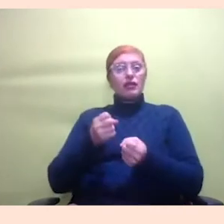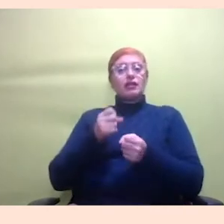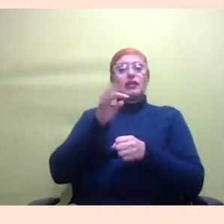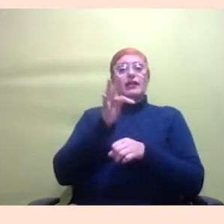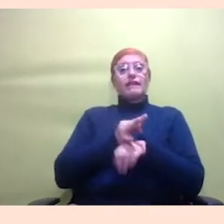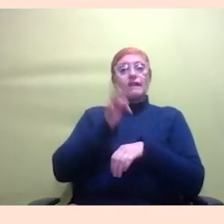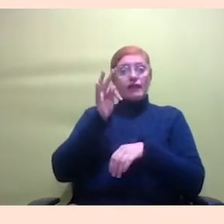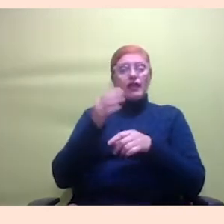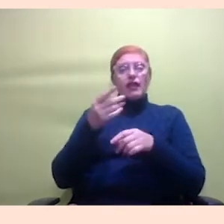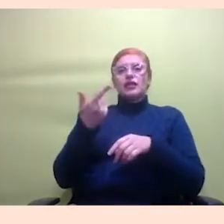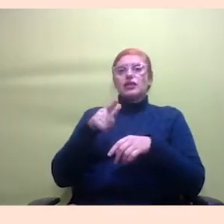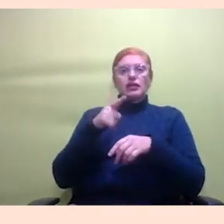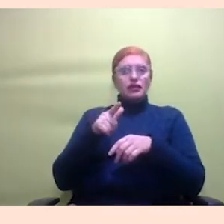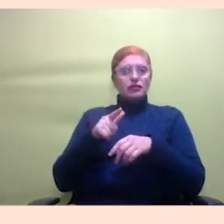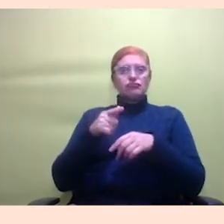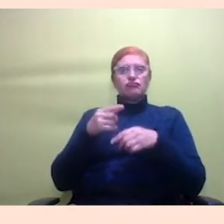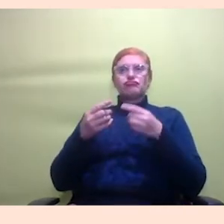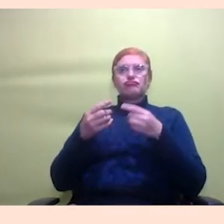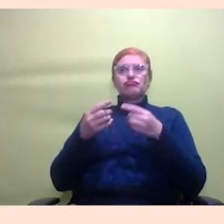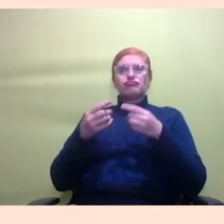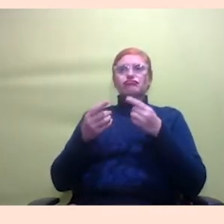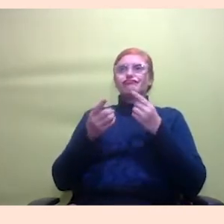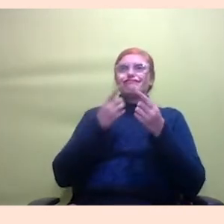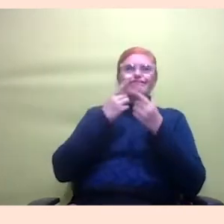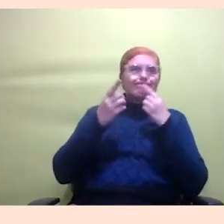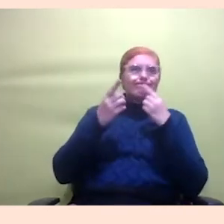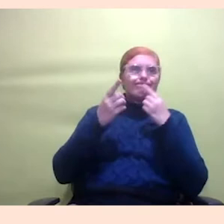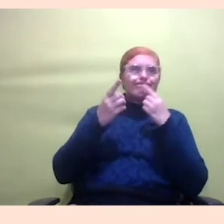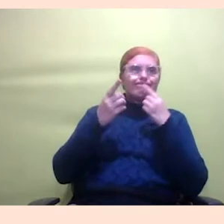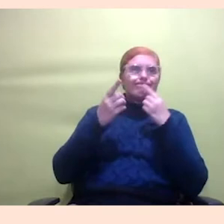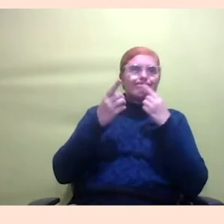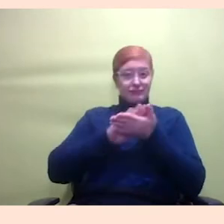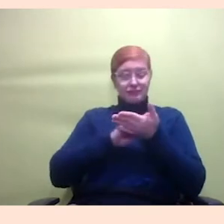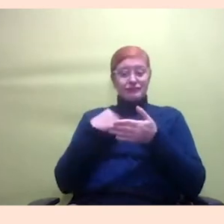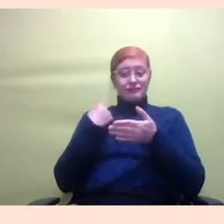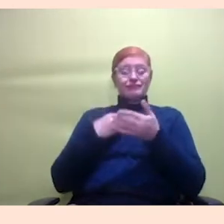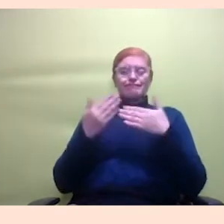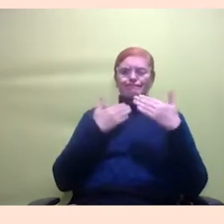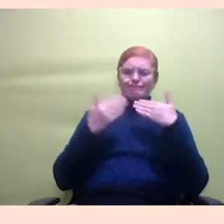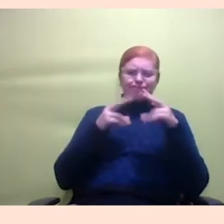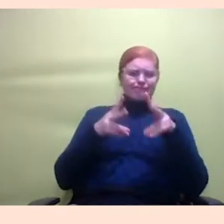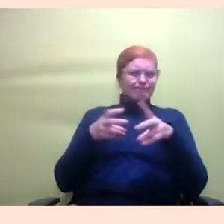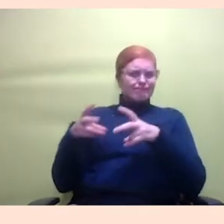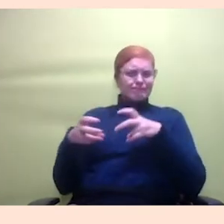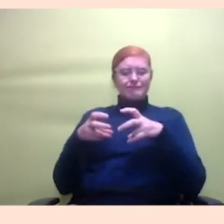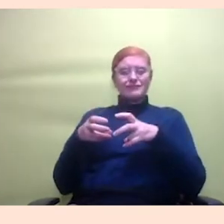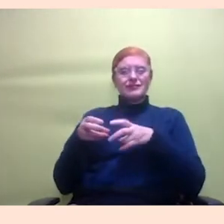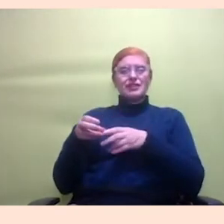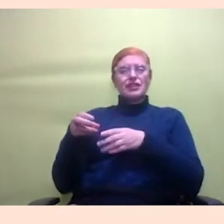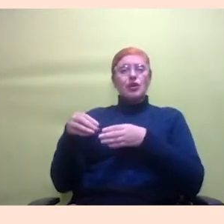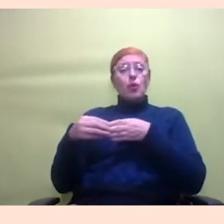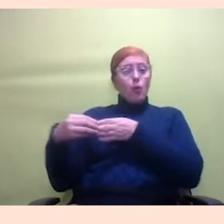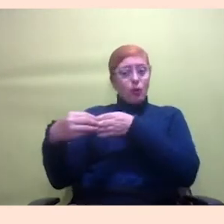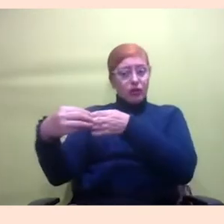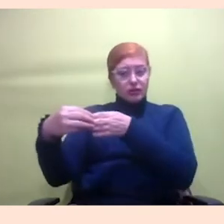discussão teórica não tinha discussão metodológica e quando a gente conversava com elas a gente percebia que o orientador não tinha tido nenhum cuidado de